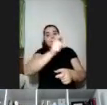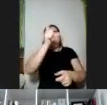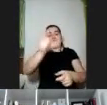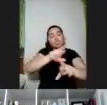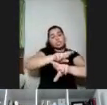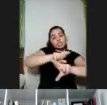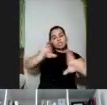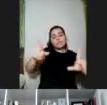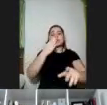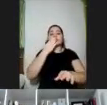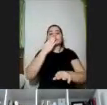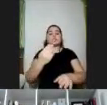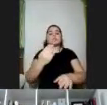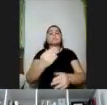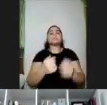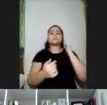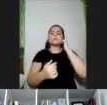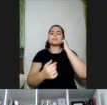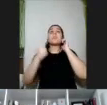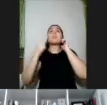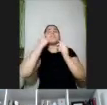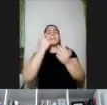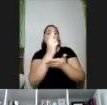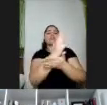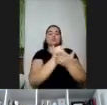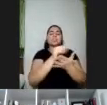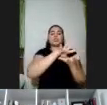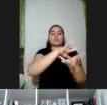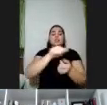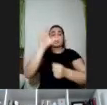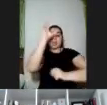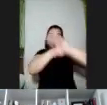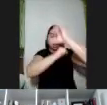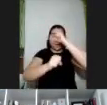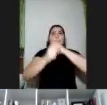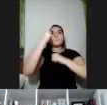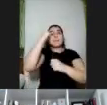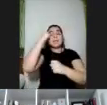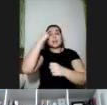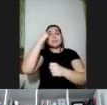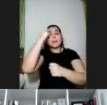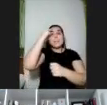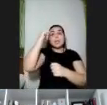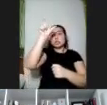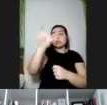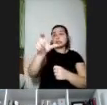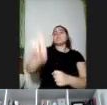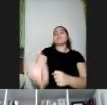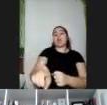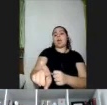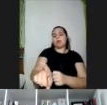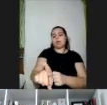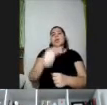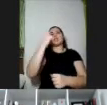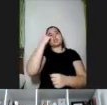porque embora a gente pense no desenho universal da aprendizagem inicialmente pensando nas pessoas com deficiência porque a gente já faz essa correlação do